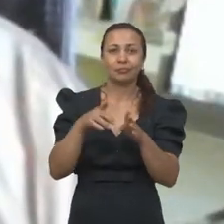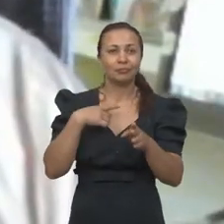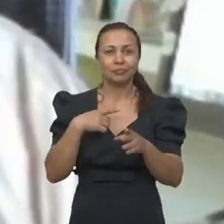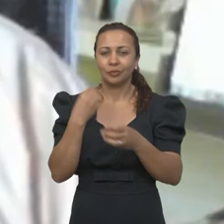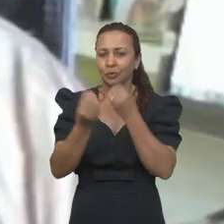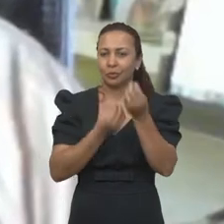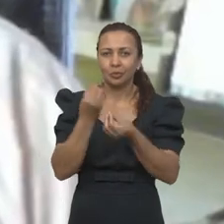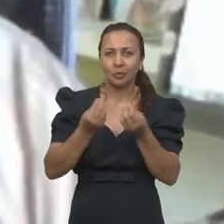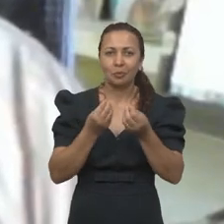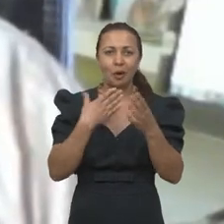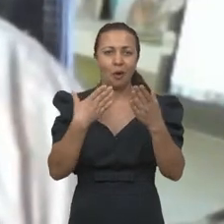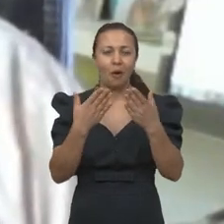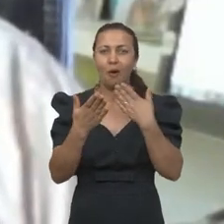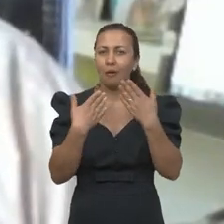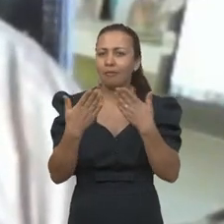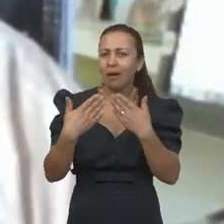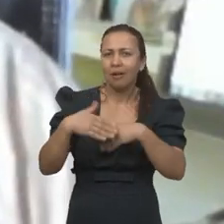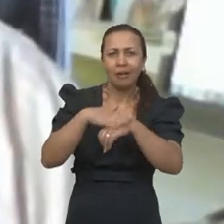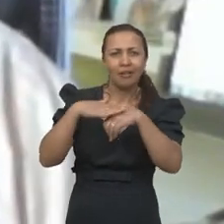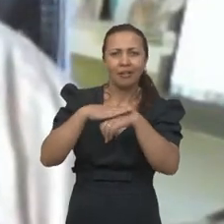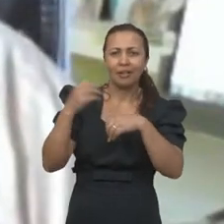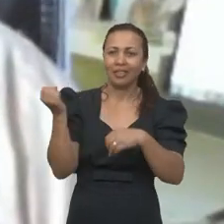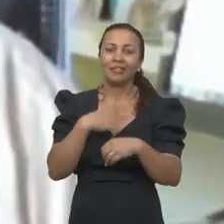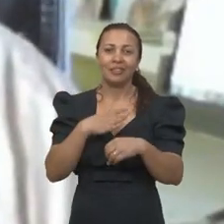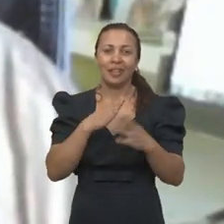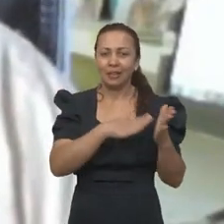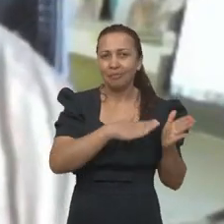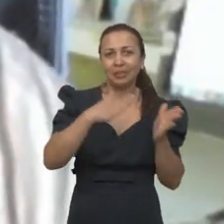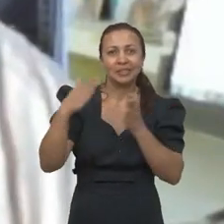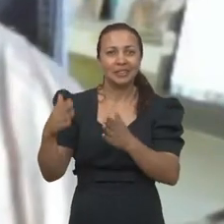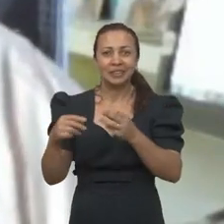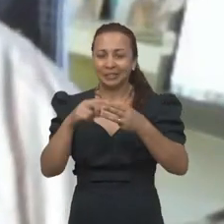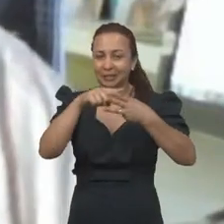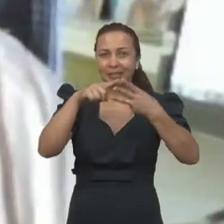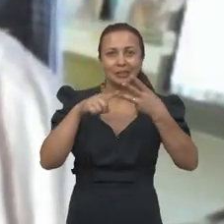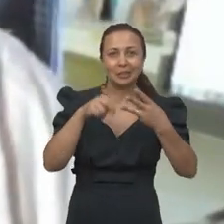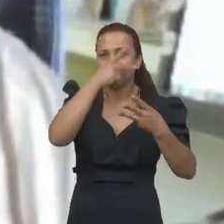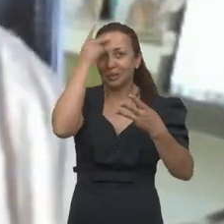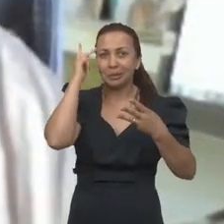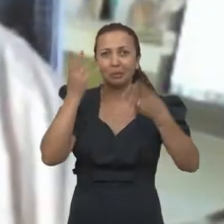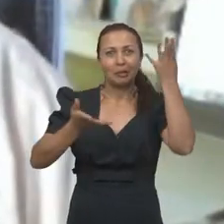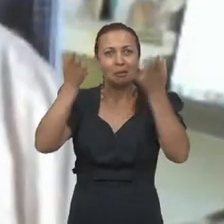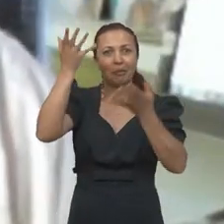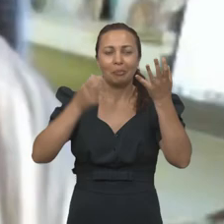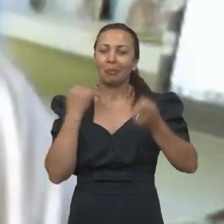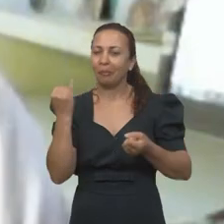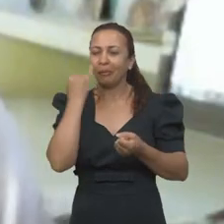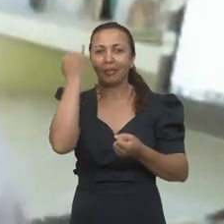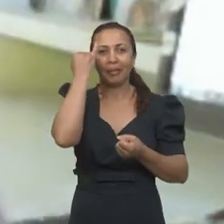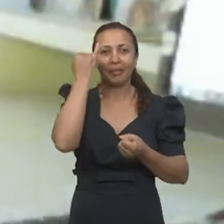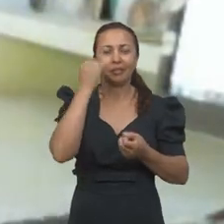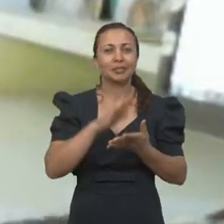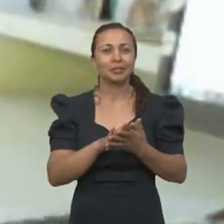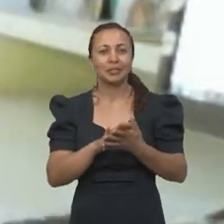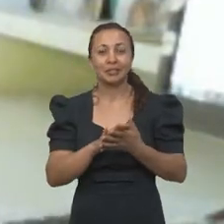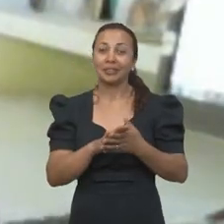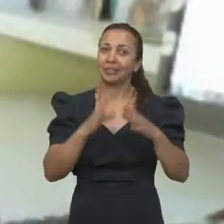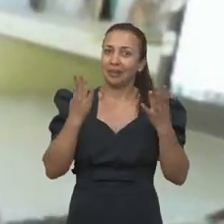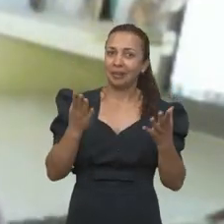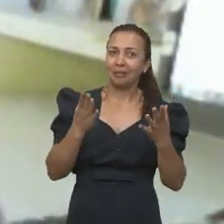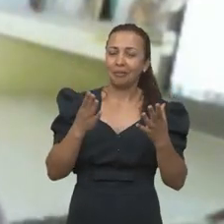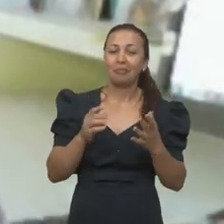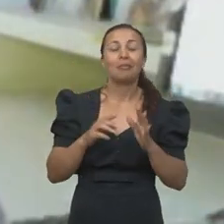ele teve essa condição de dialogar essa novidade a partir de três vertentes da economia. Então, é uma